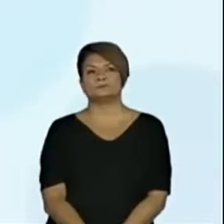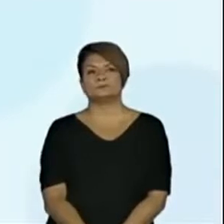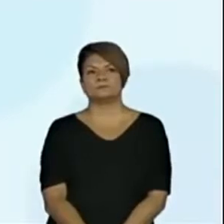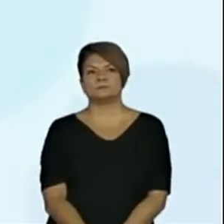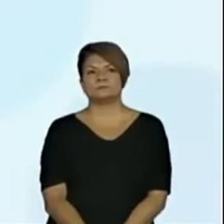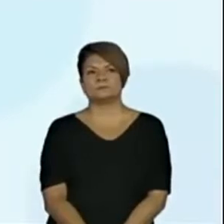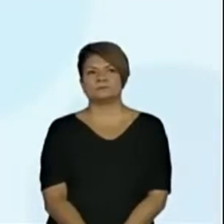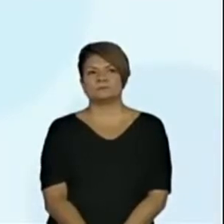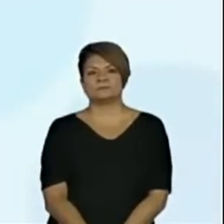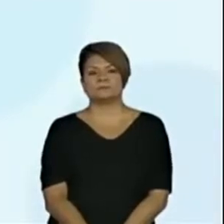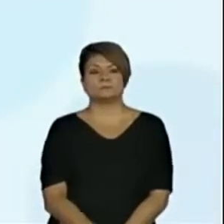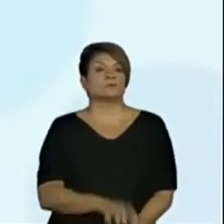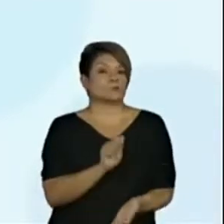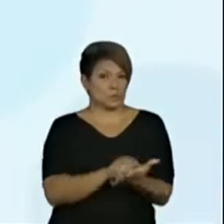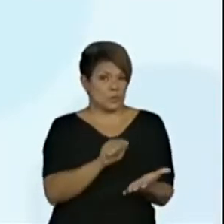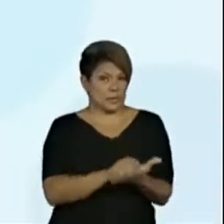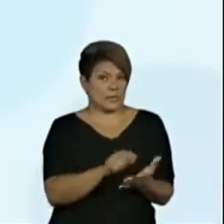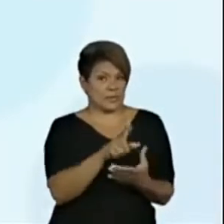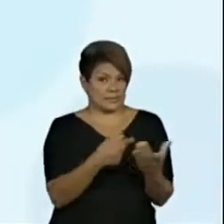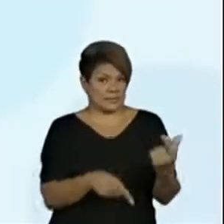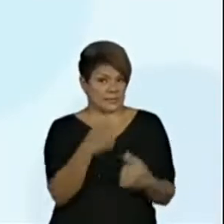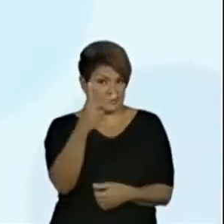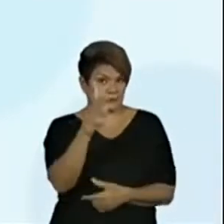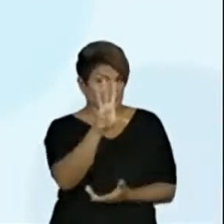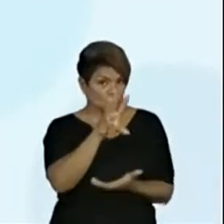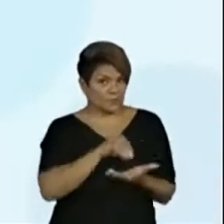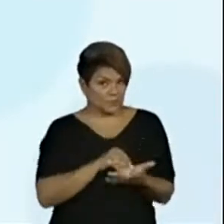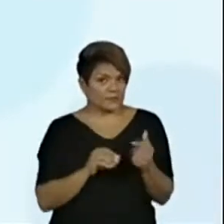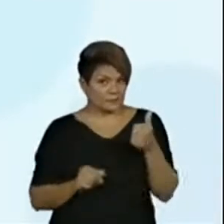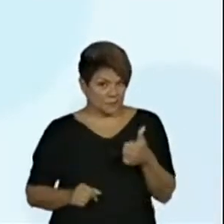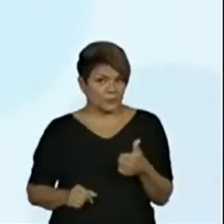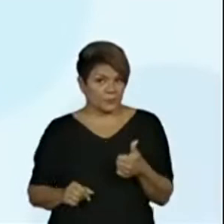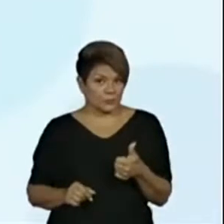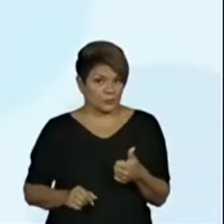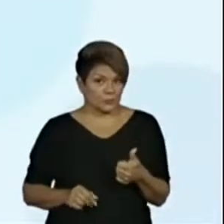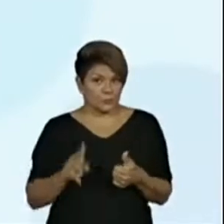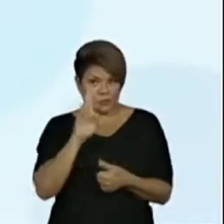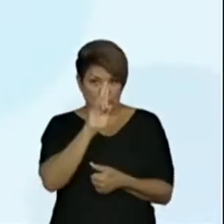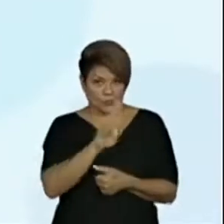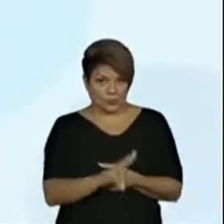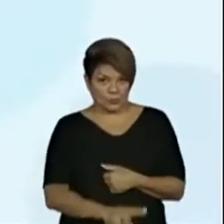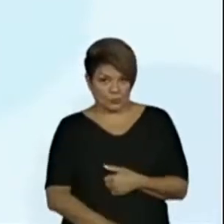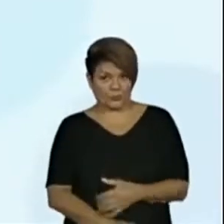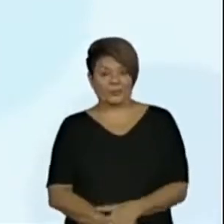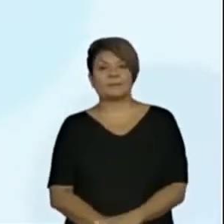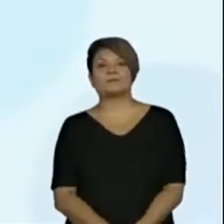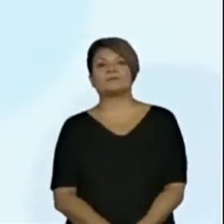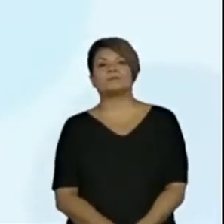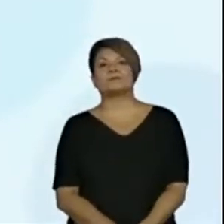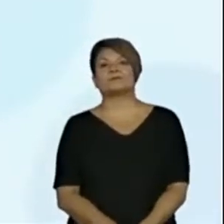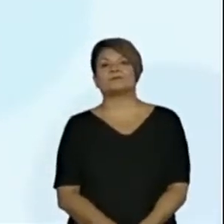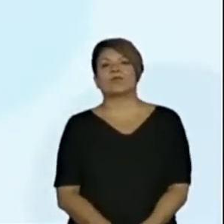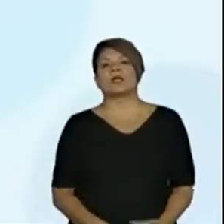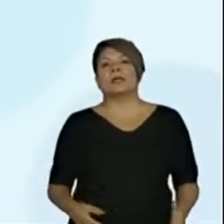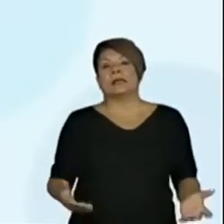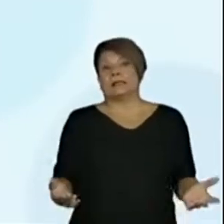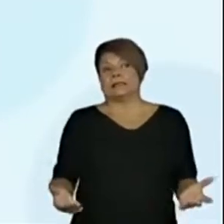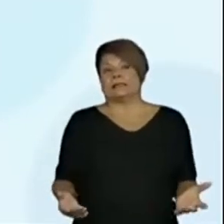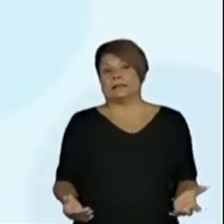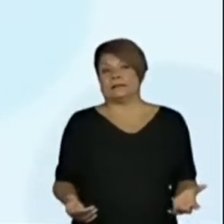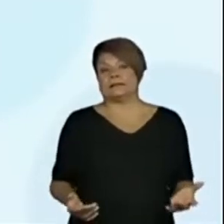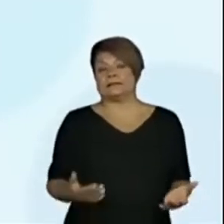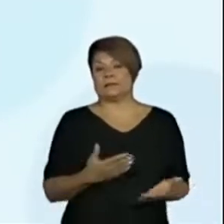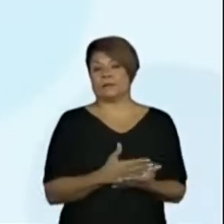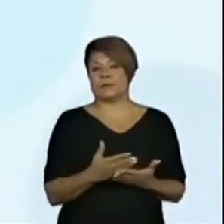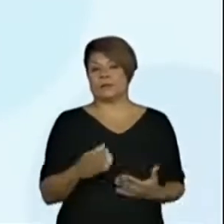Depois, no caderno, vocês vão escrevendo os nomes de cada função. E coordenador começa